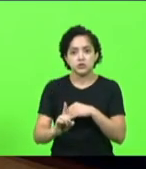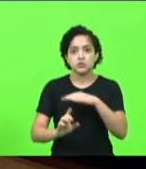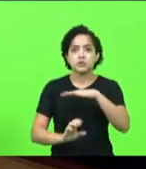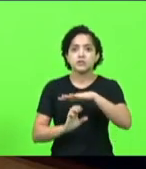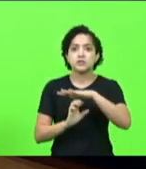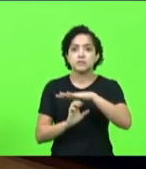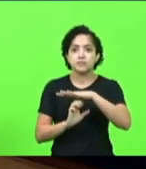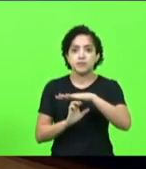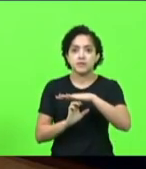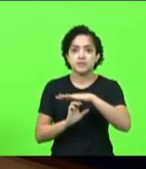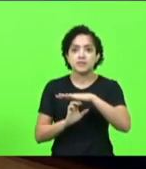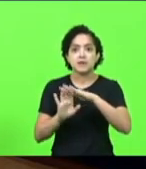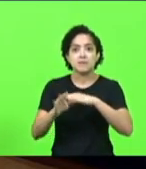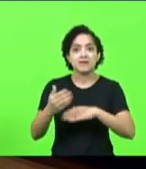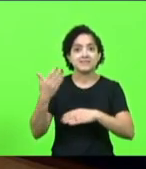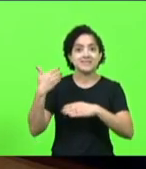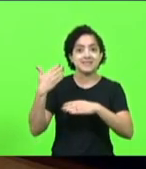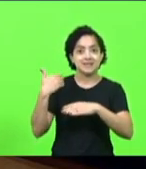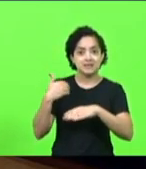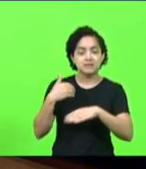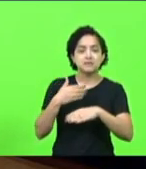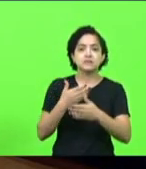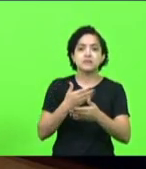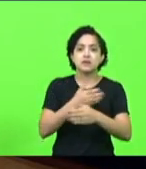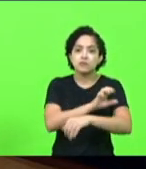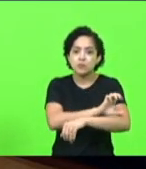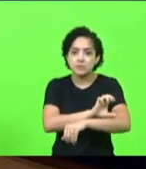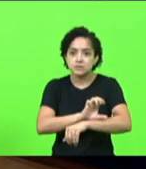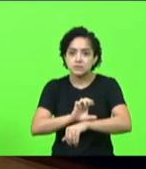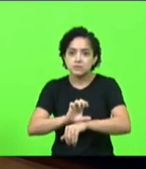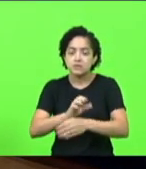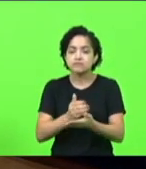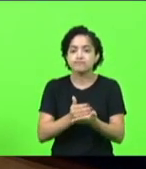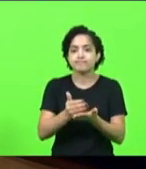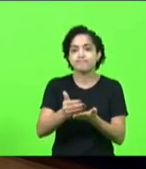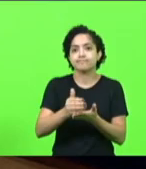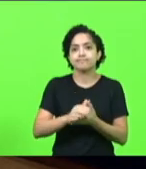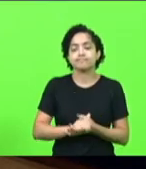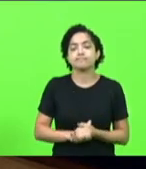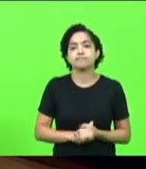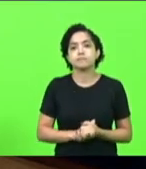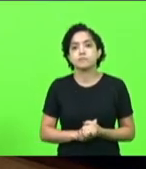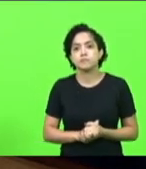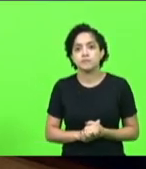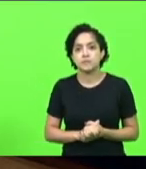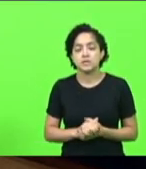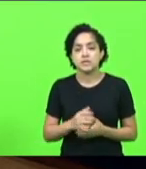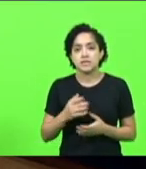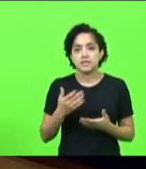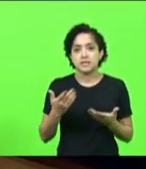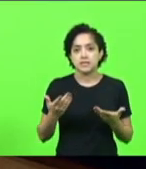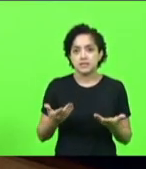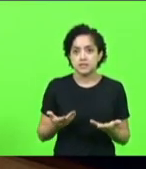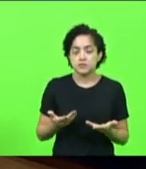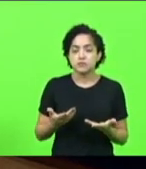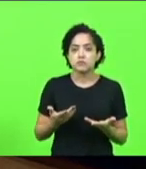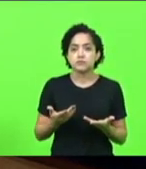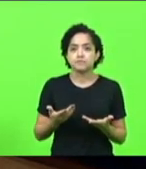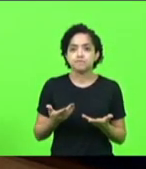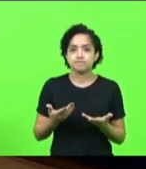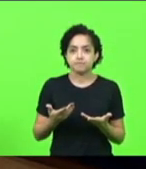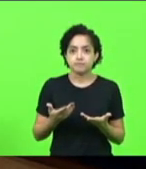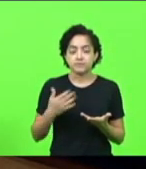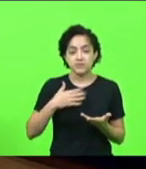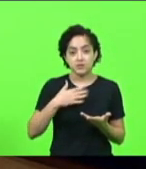empresa como estagiário e hoje são diretores eu tive depoimento outro dia e isso deixa a gente permite que a gente que é